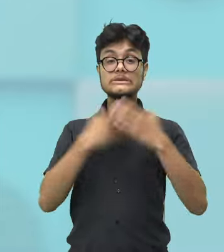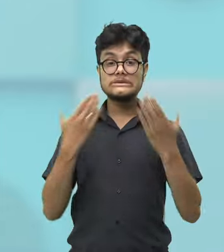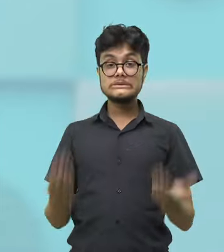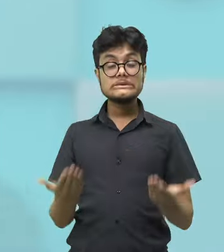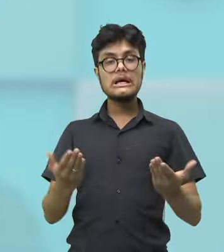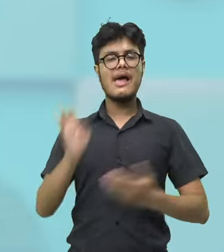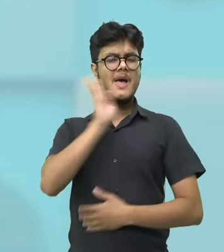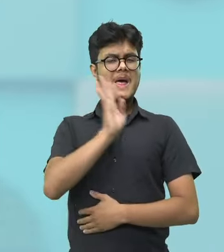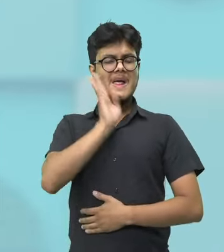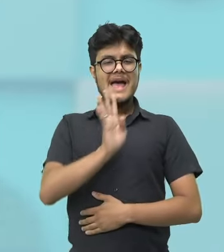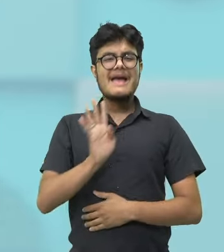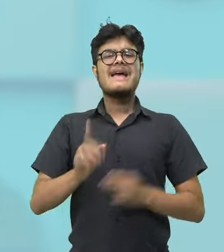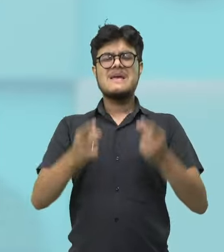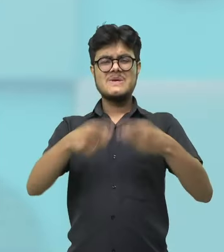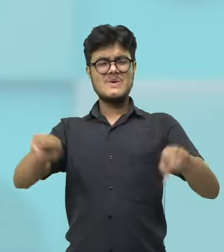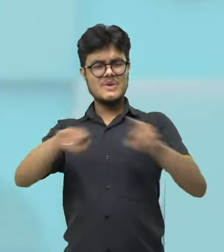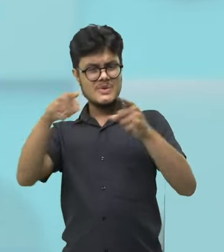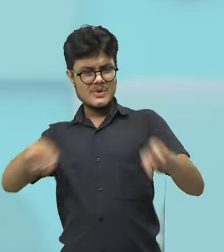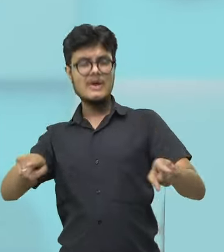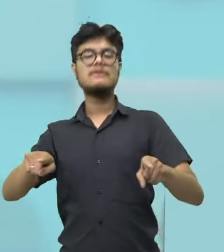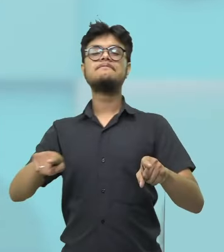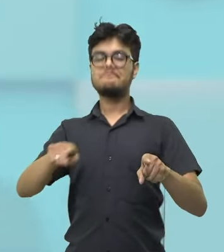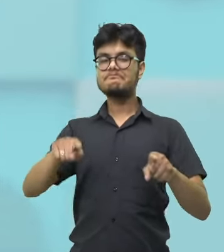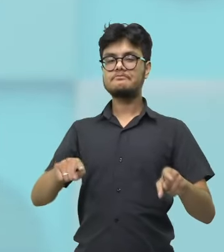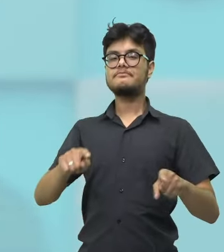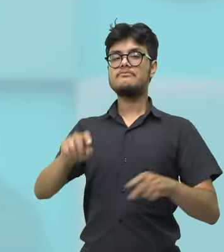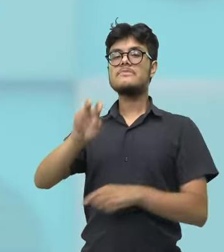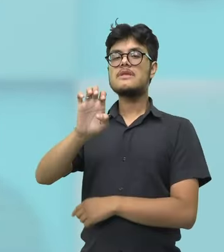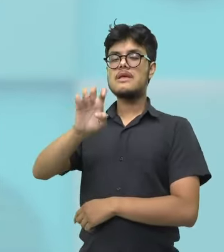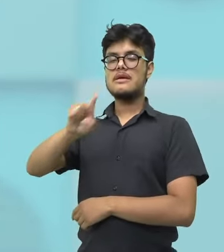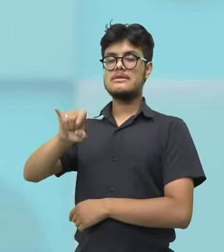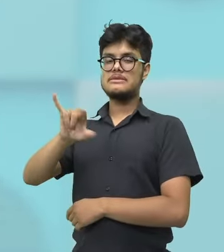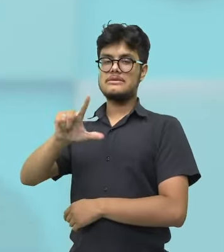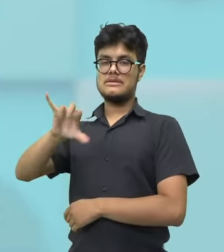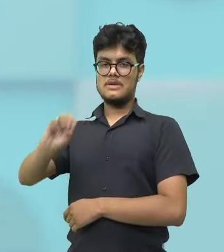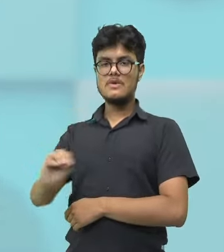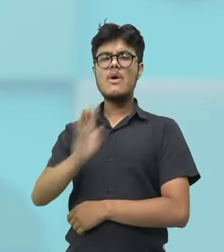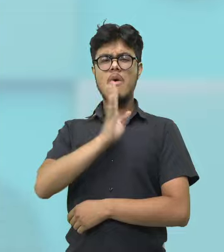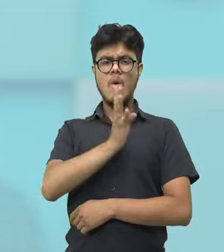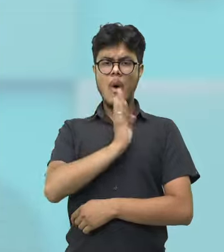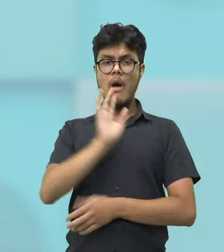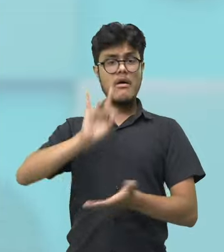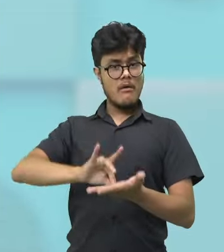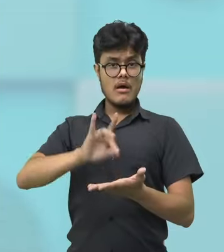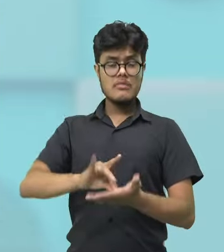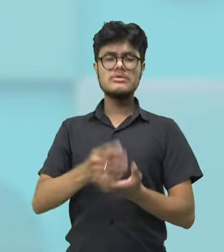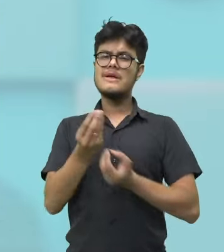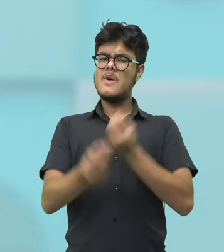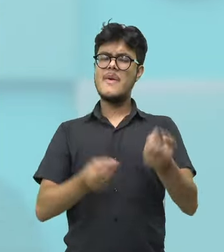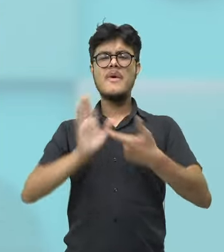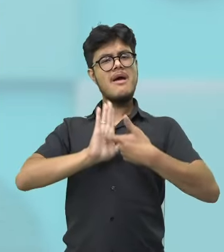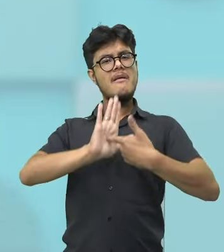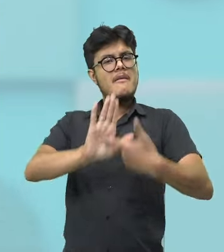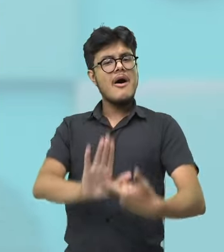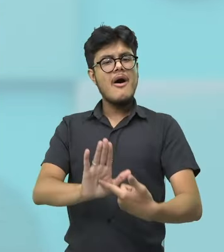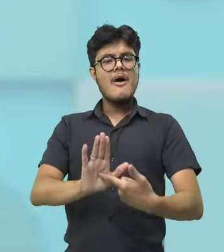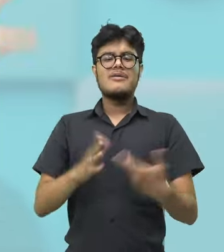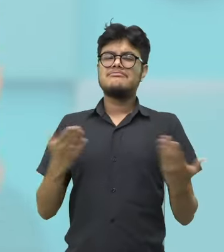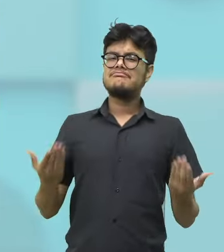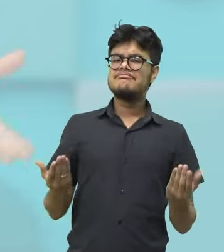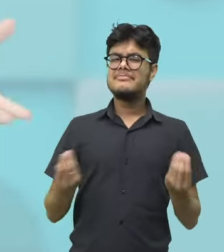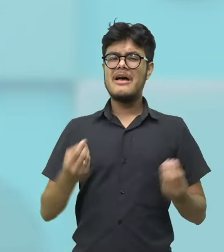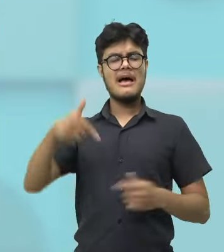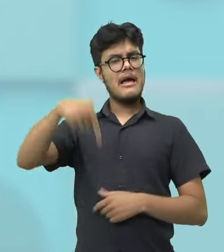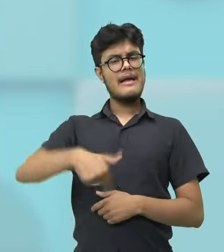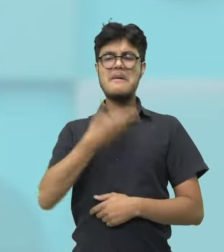Muito bem, a canção de exílio é poema muito conhecido, né? Vejam só, exaltando, que aqui é